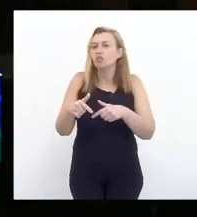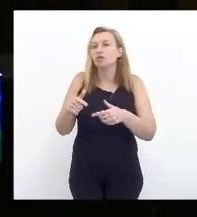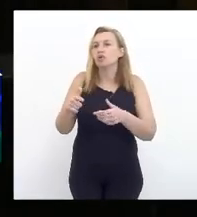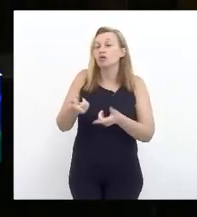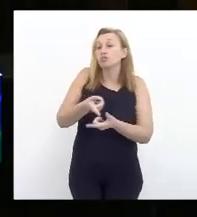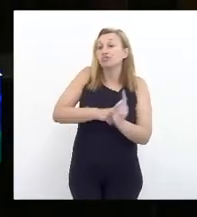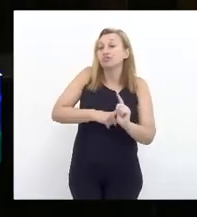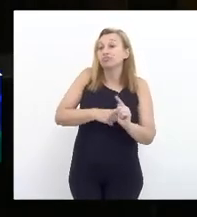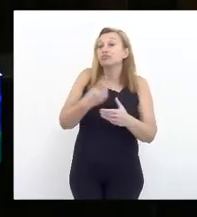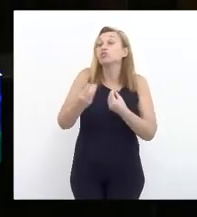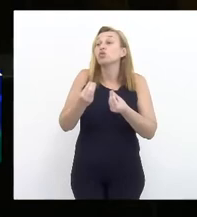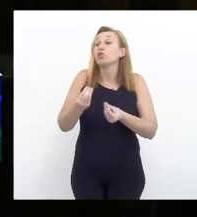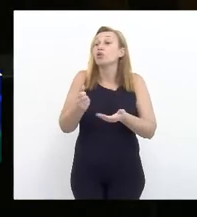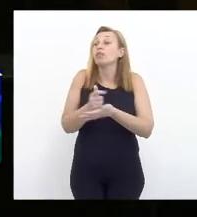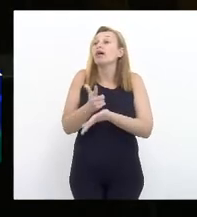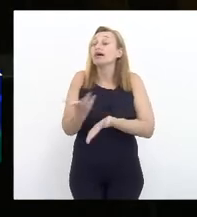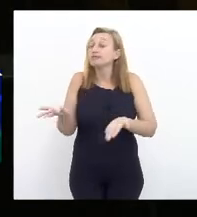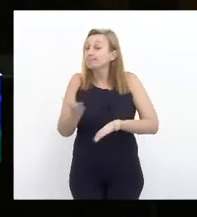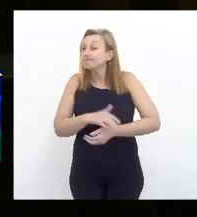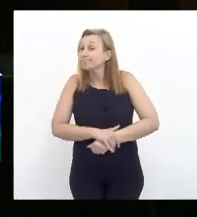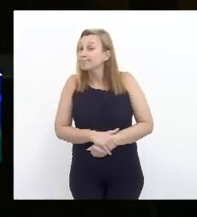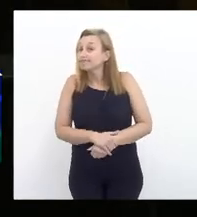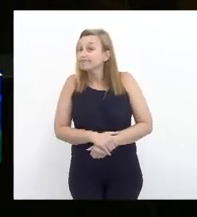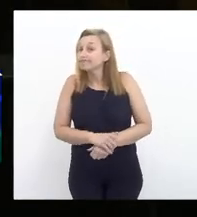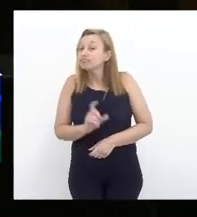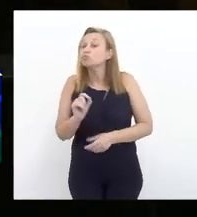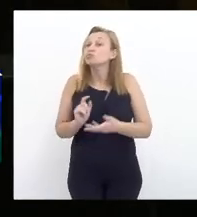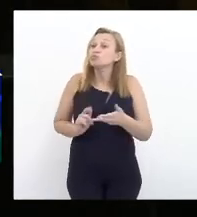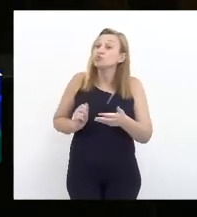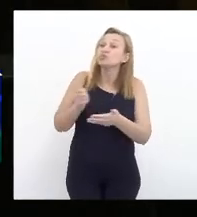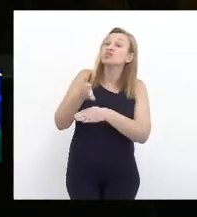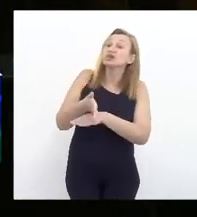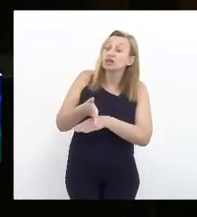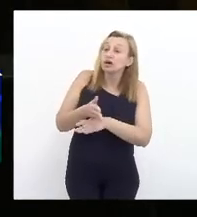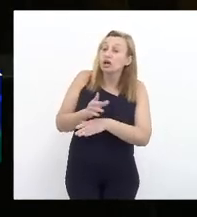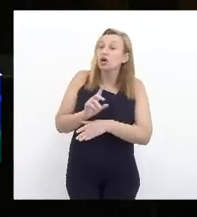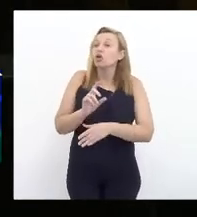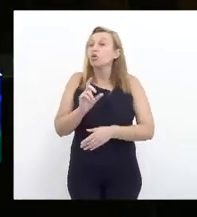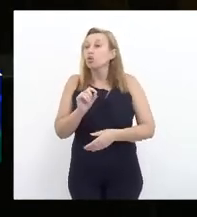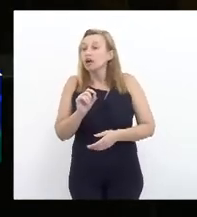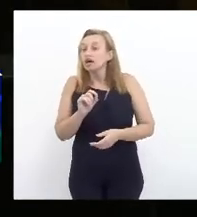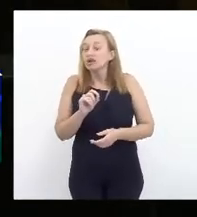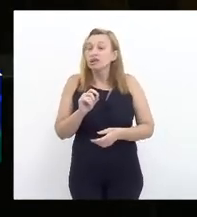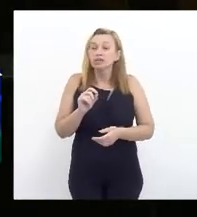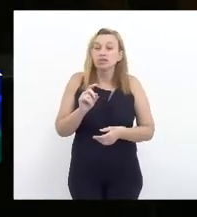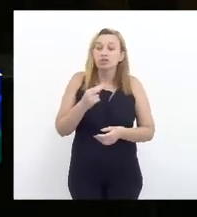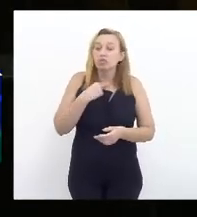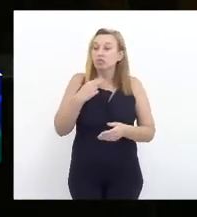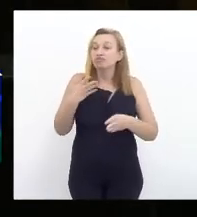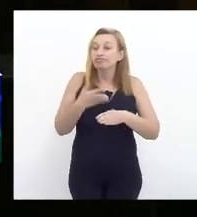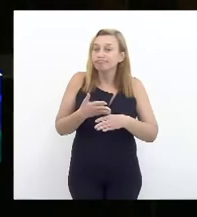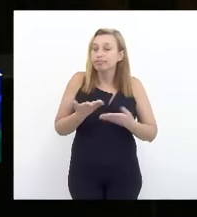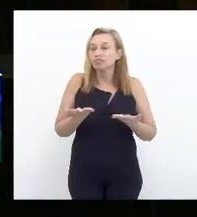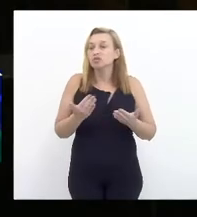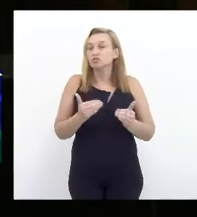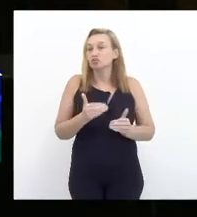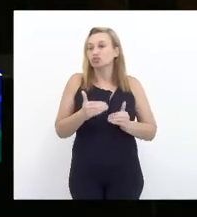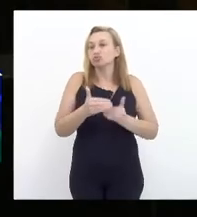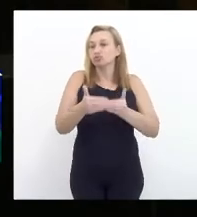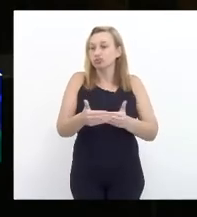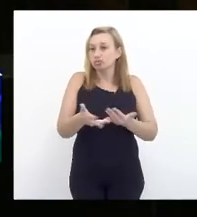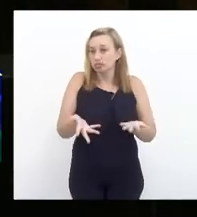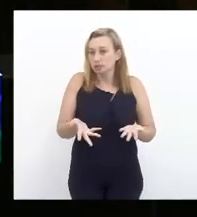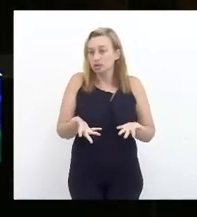dívida, como vai pagar a dívida, o que vai entrar e o que não vai entrar. Aí, o grande avanço